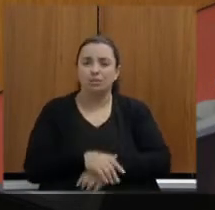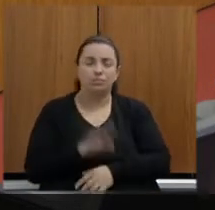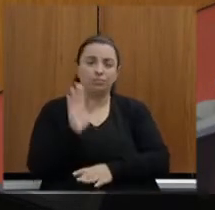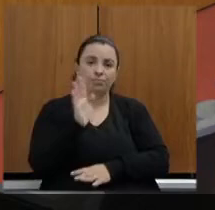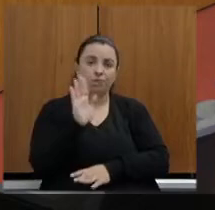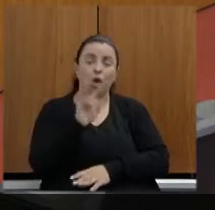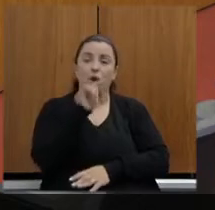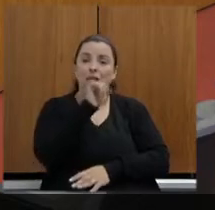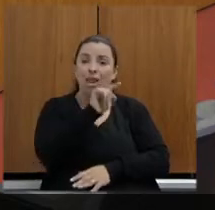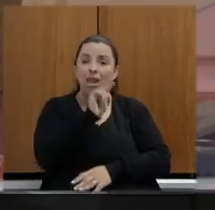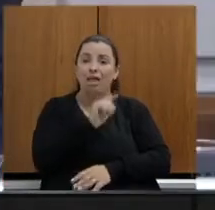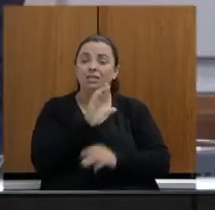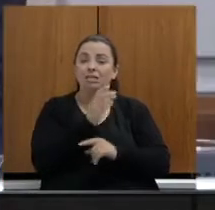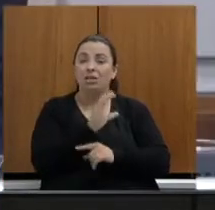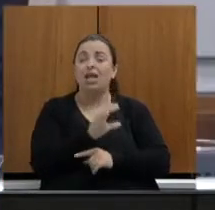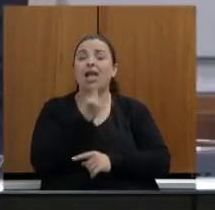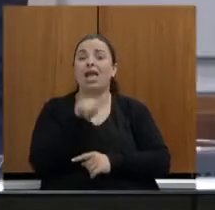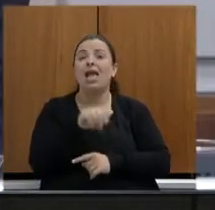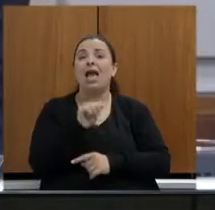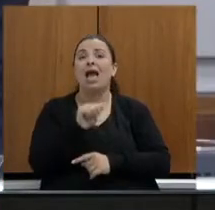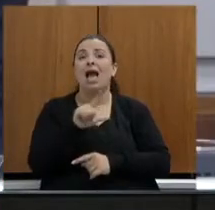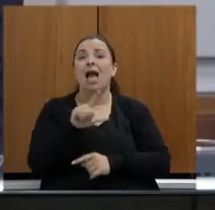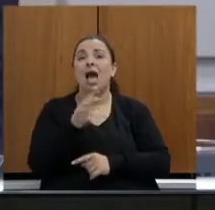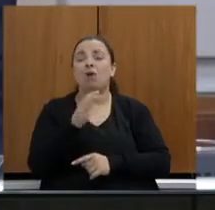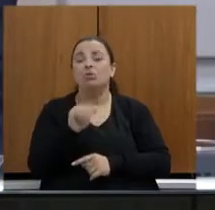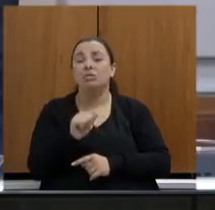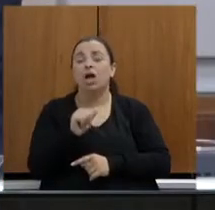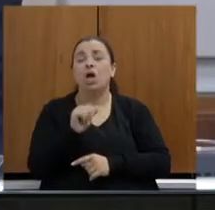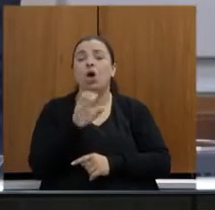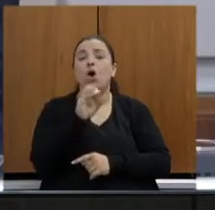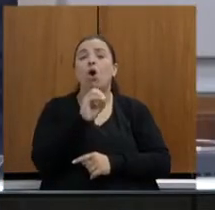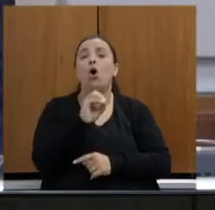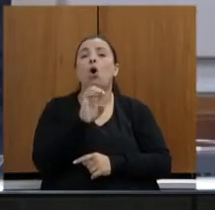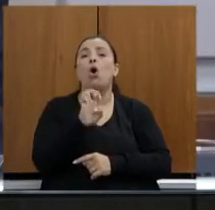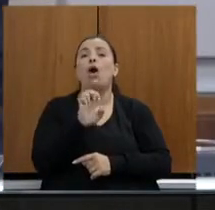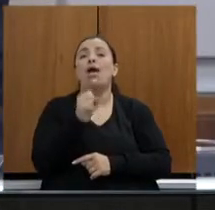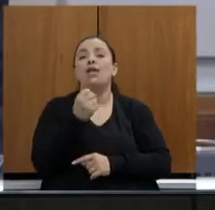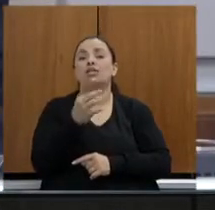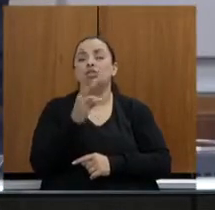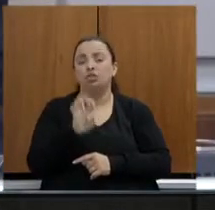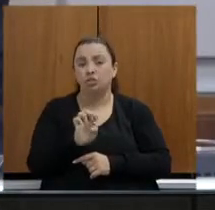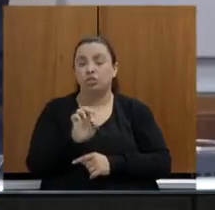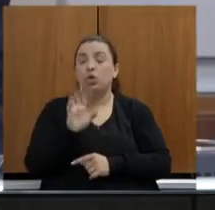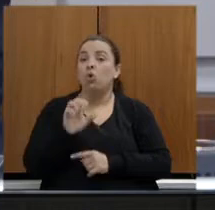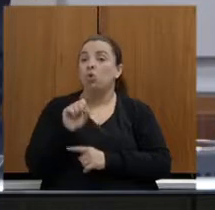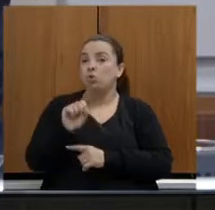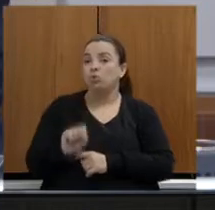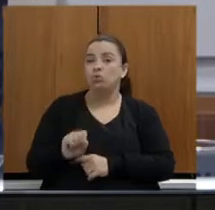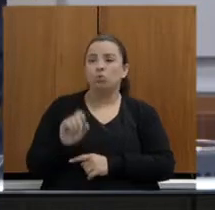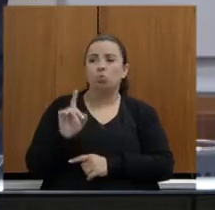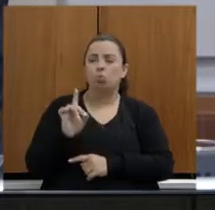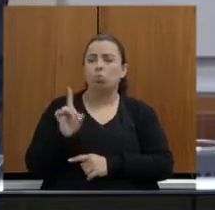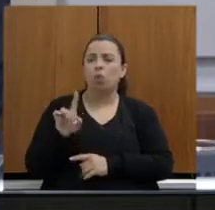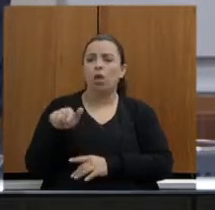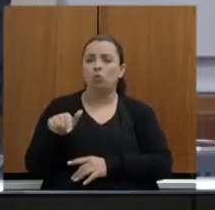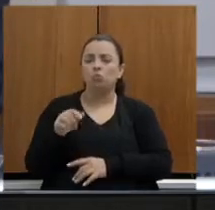o de Contagem foi da Alça Oeste. Da Alça Sul, não houve grande resistência, pelo contrário.